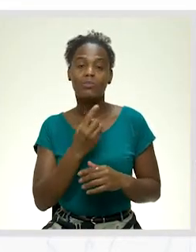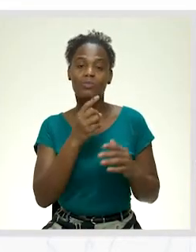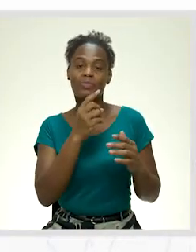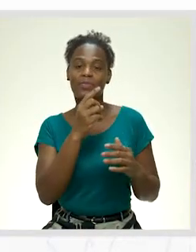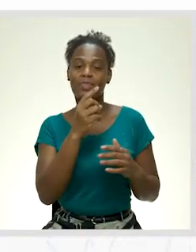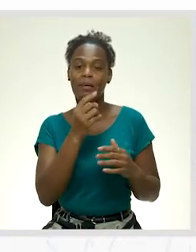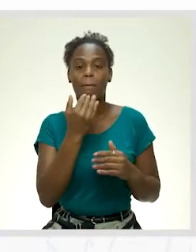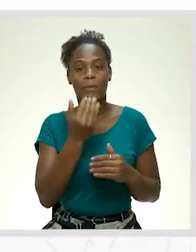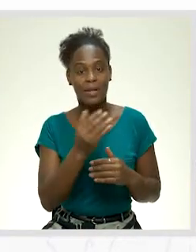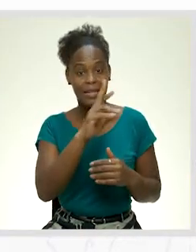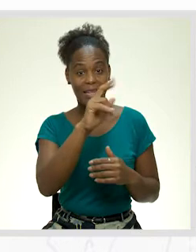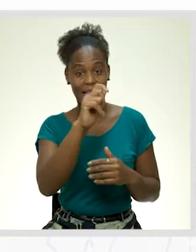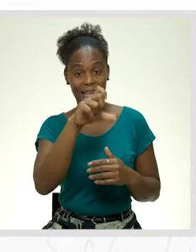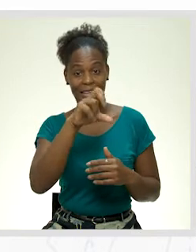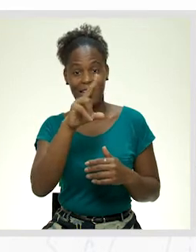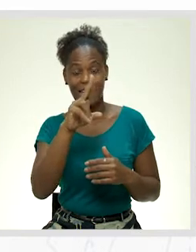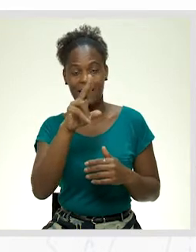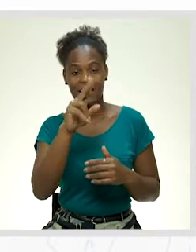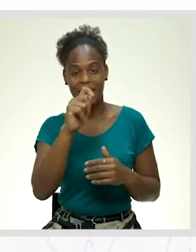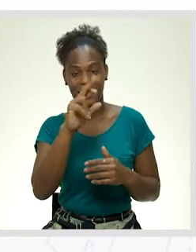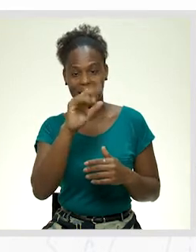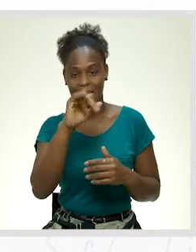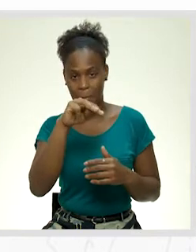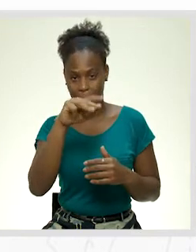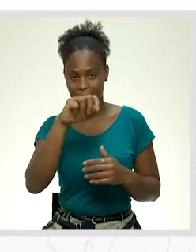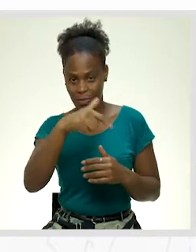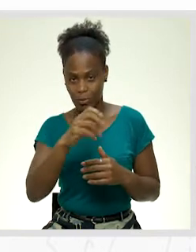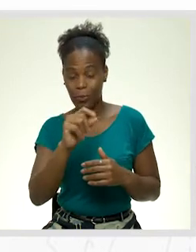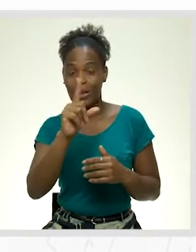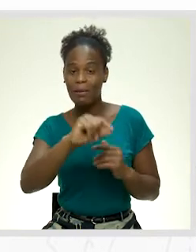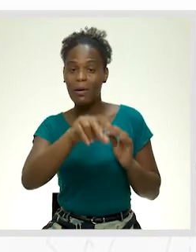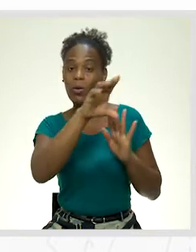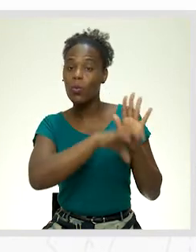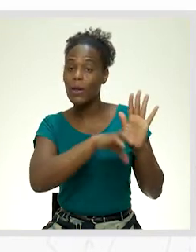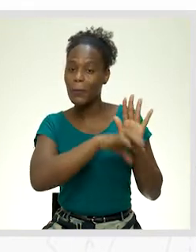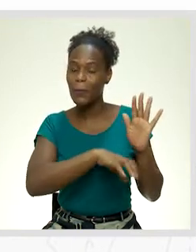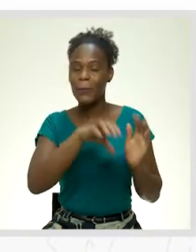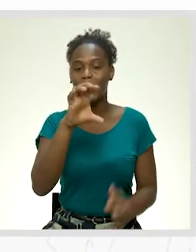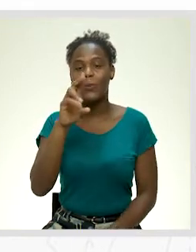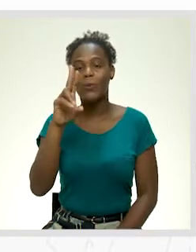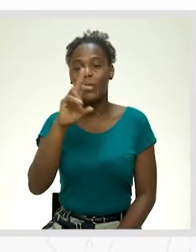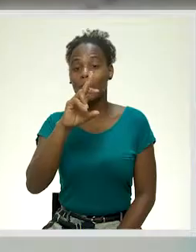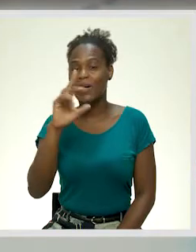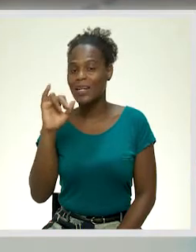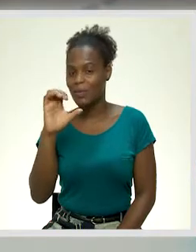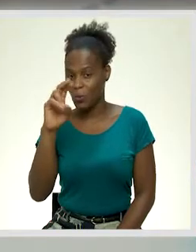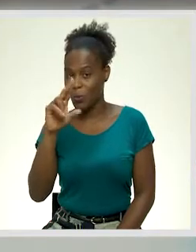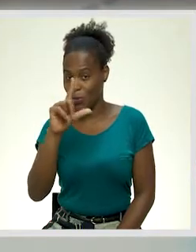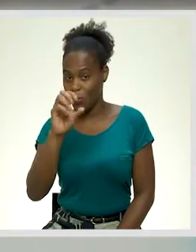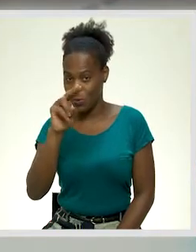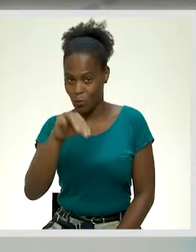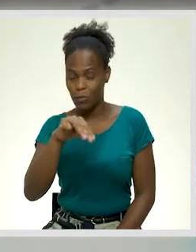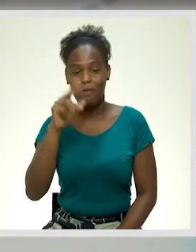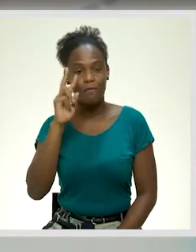requerimento e curriculum vitae. Ou seja, já estão a perceber que estamos a